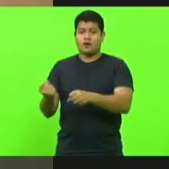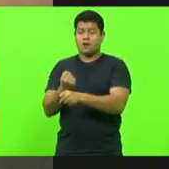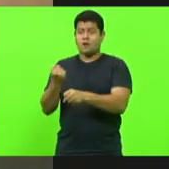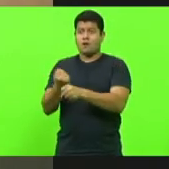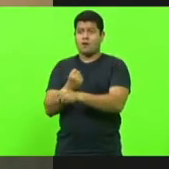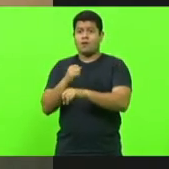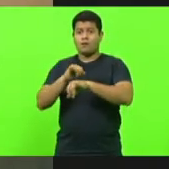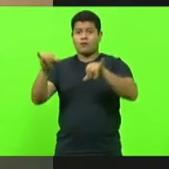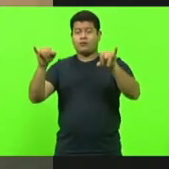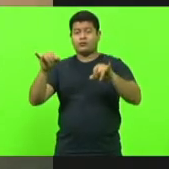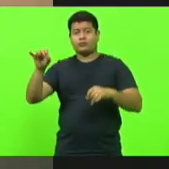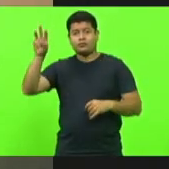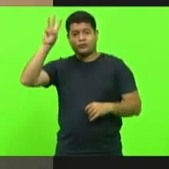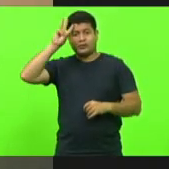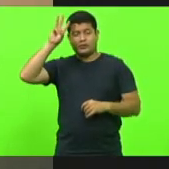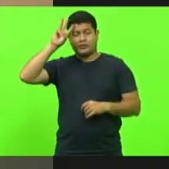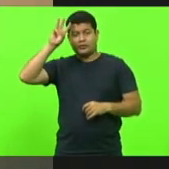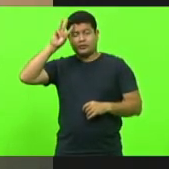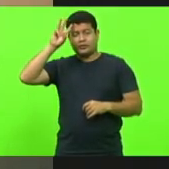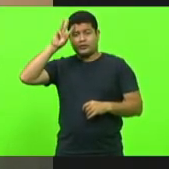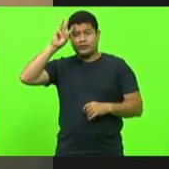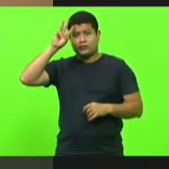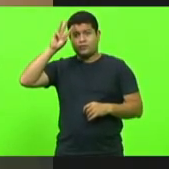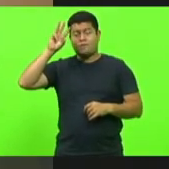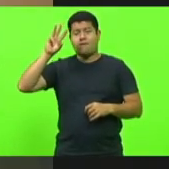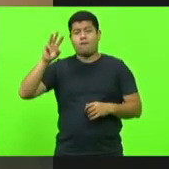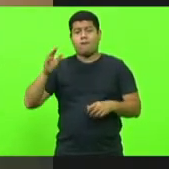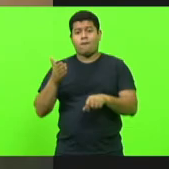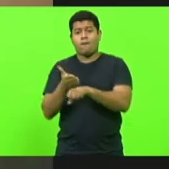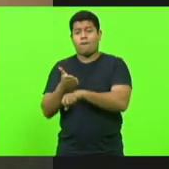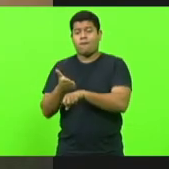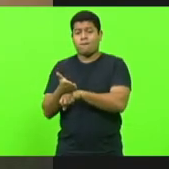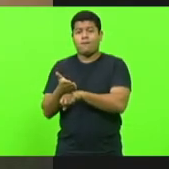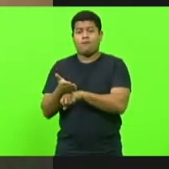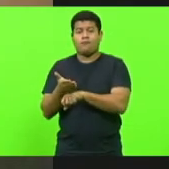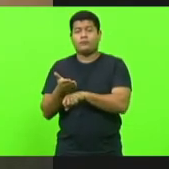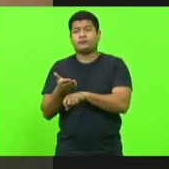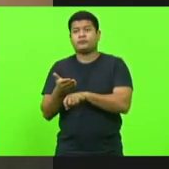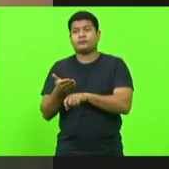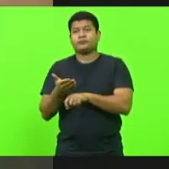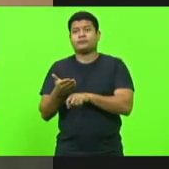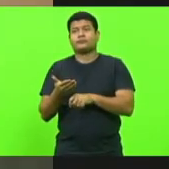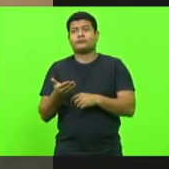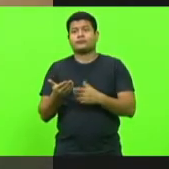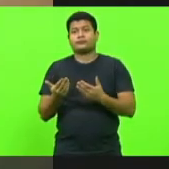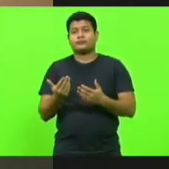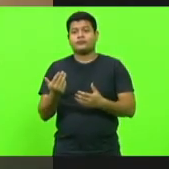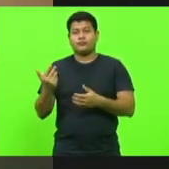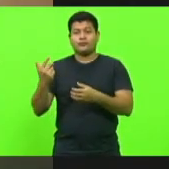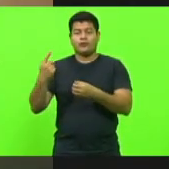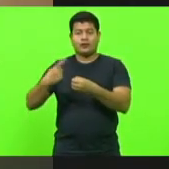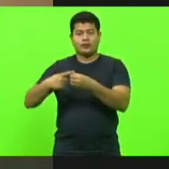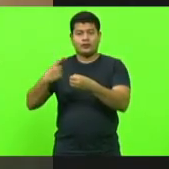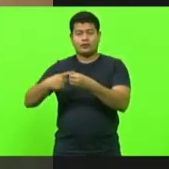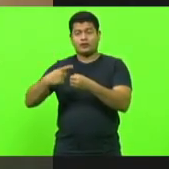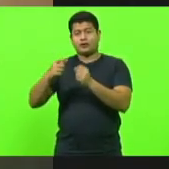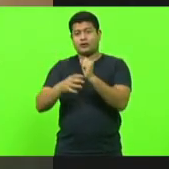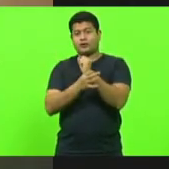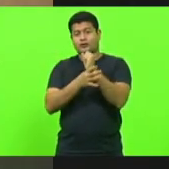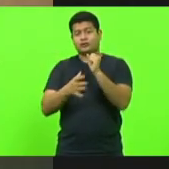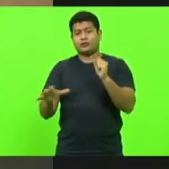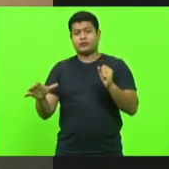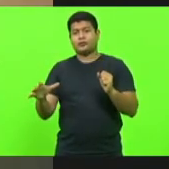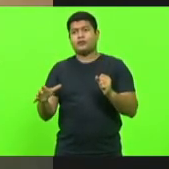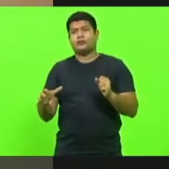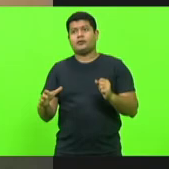na terça-feira com a participação do município com a contrapartida do município então